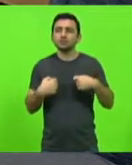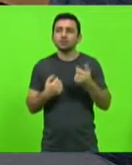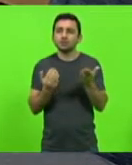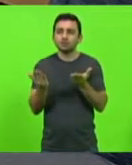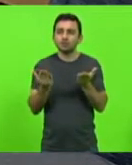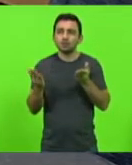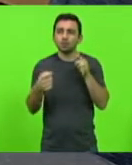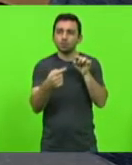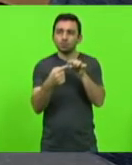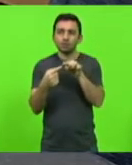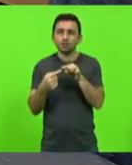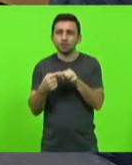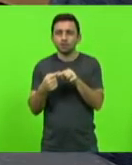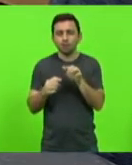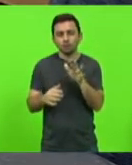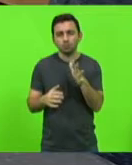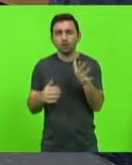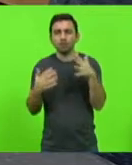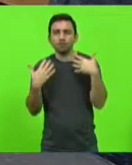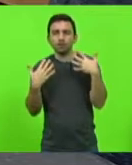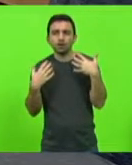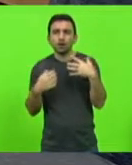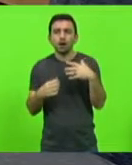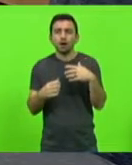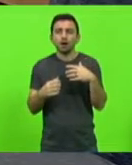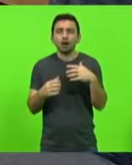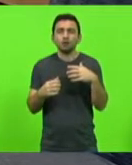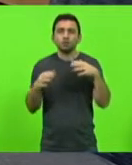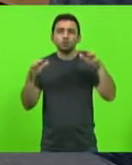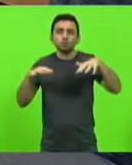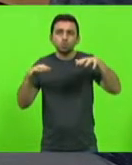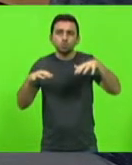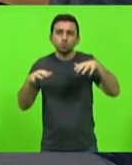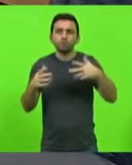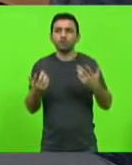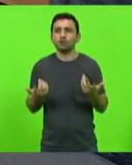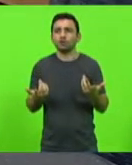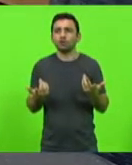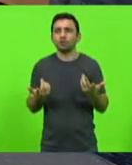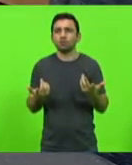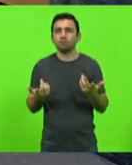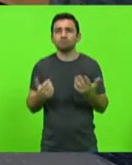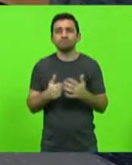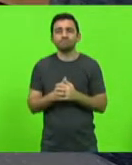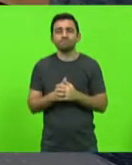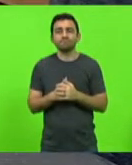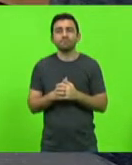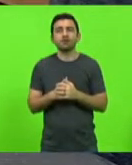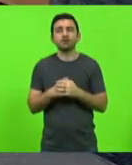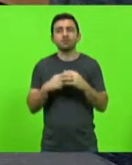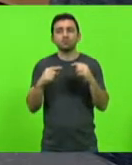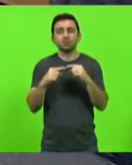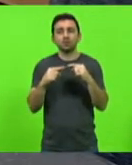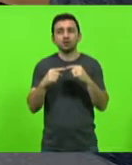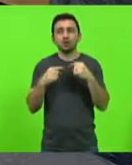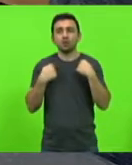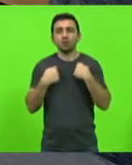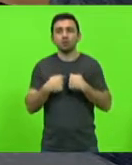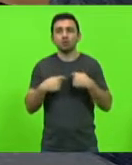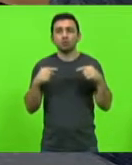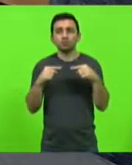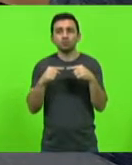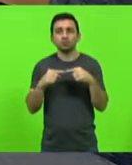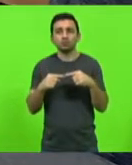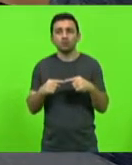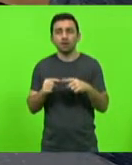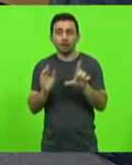acordo com a média da temperatura, do regime de chuvas, para poder fornecer o uniforme adequado e cumprir